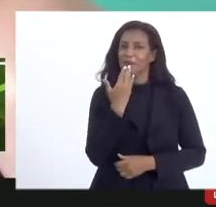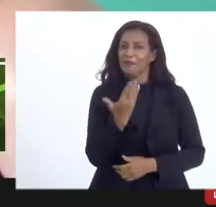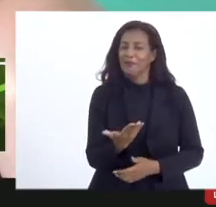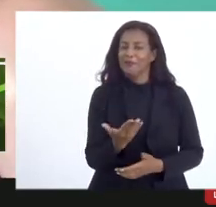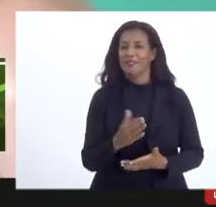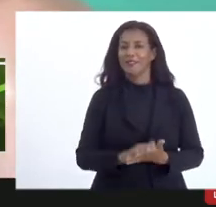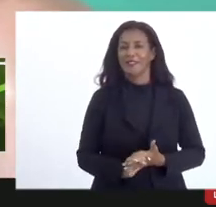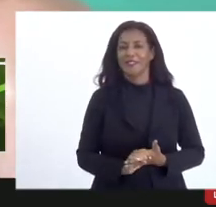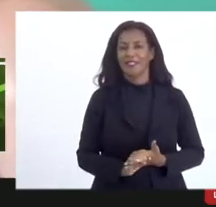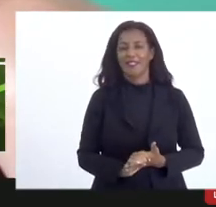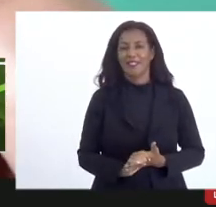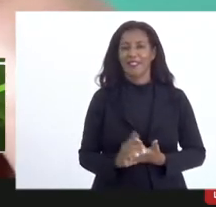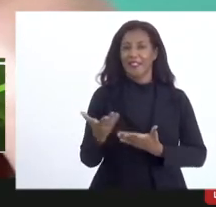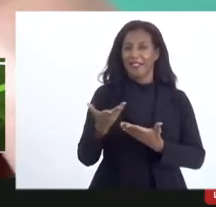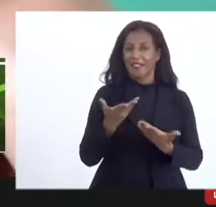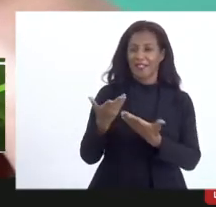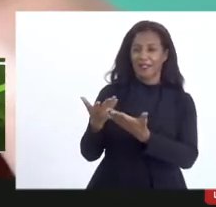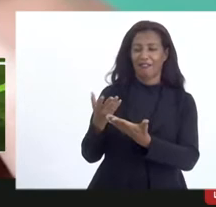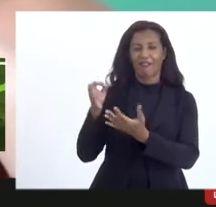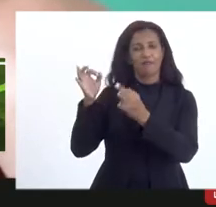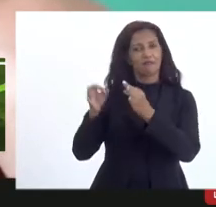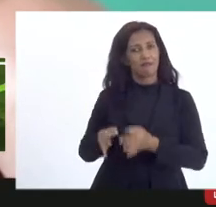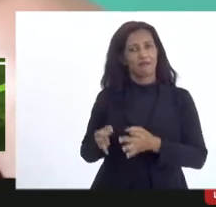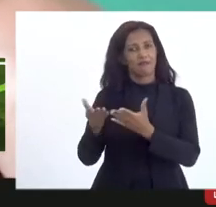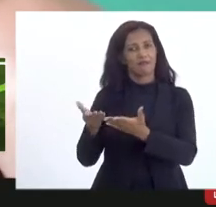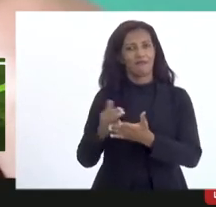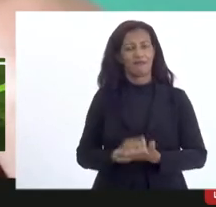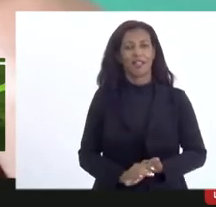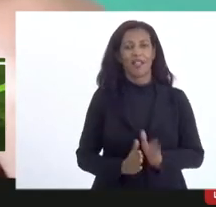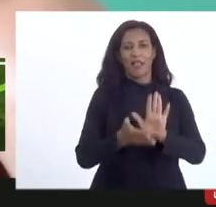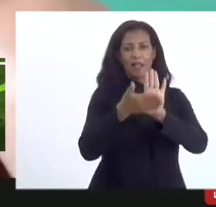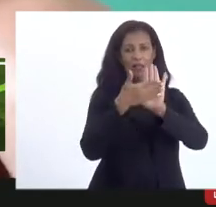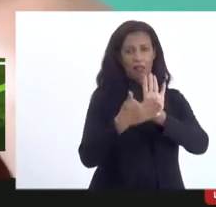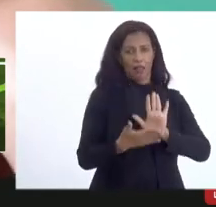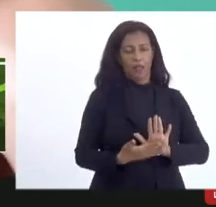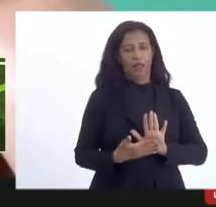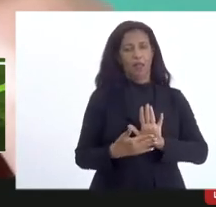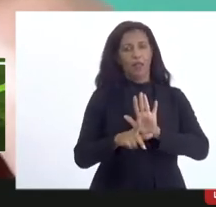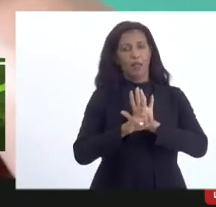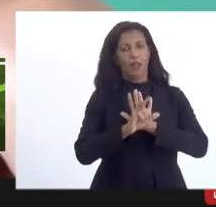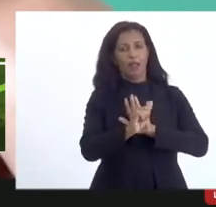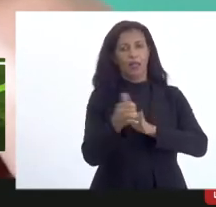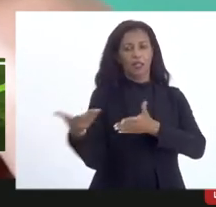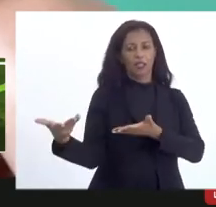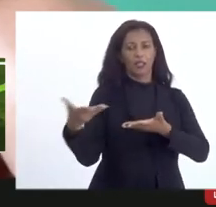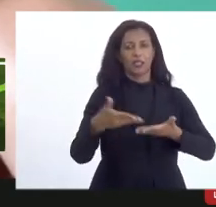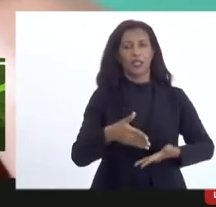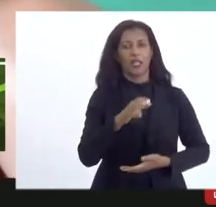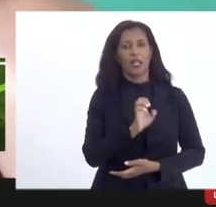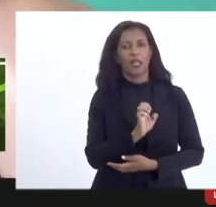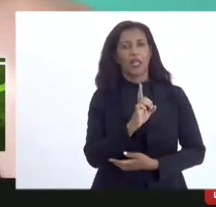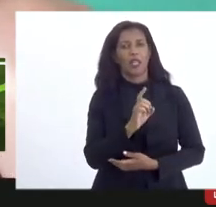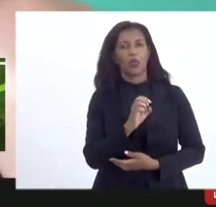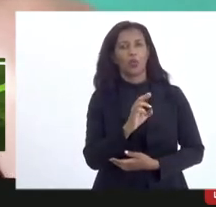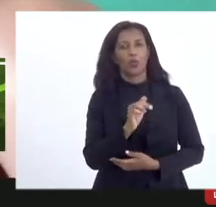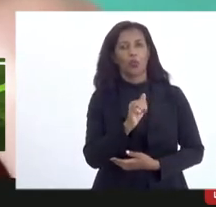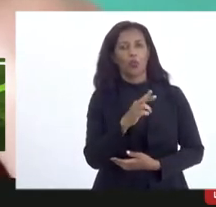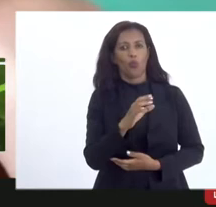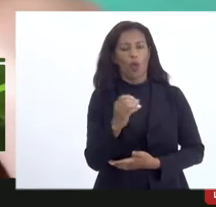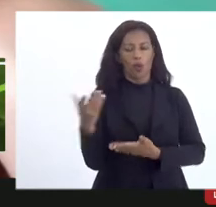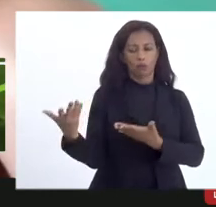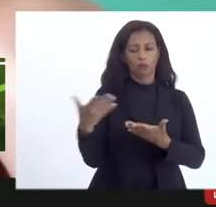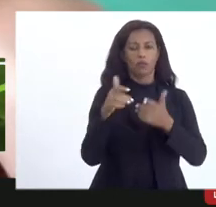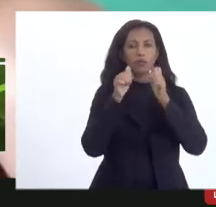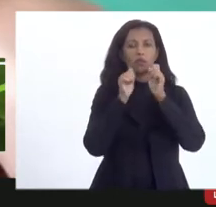até oferecendo o crédito certo. A proposta do projeto de lei chegou até mim pelo Eduardo Lournel, que foi